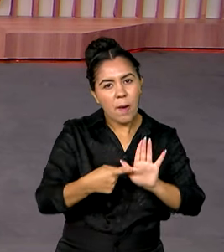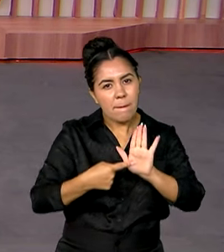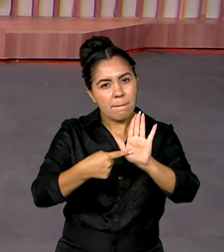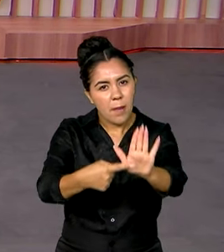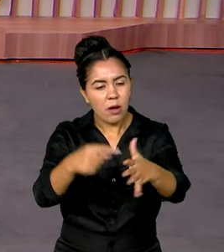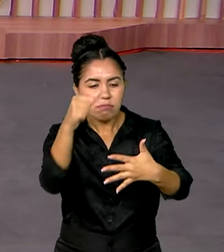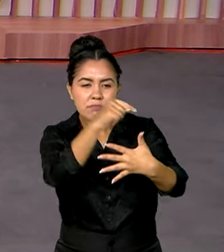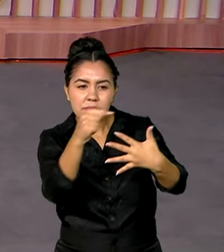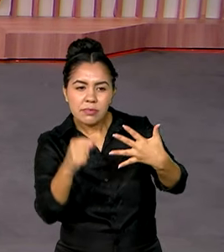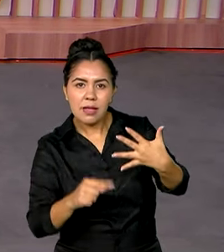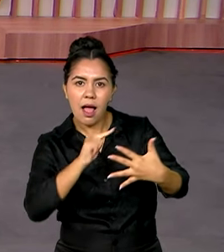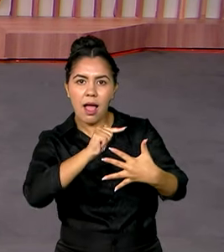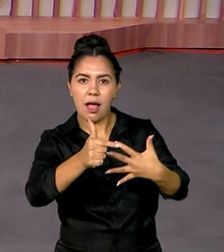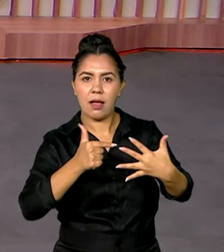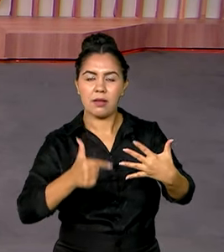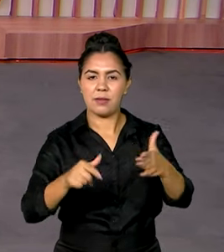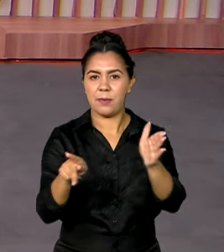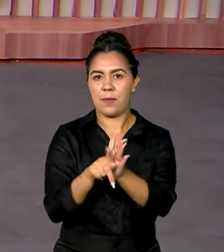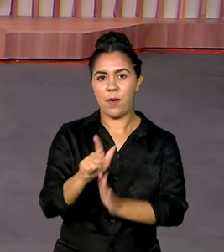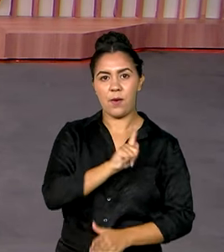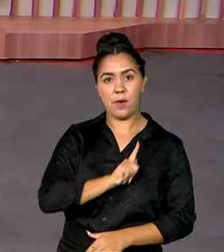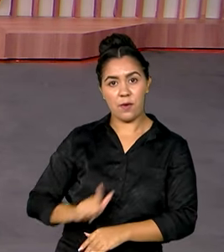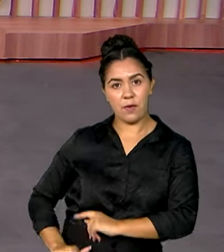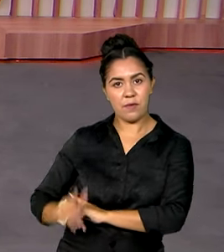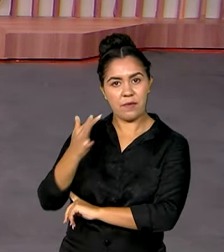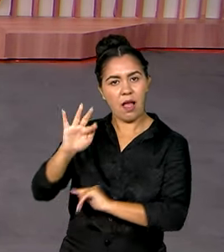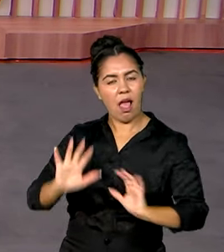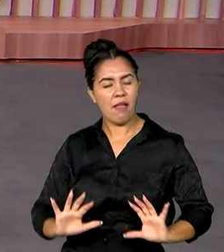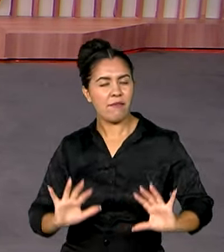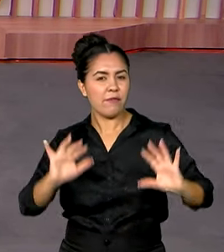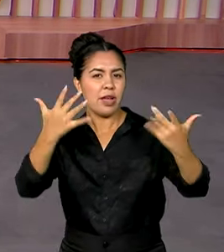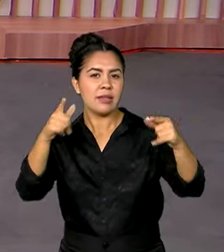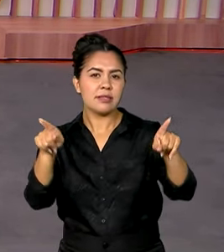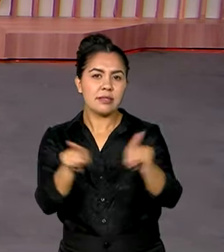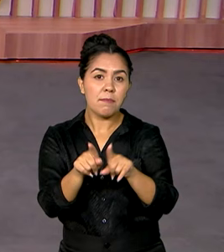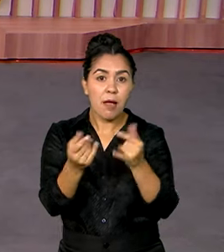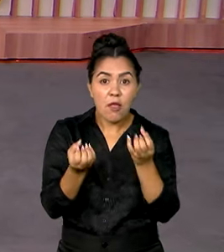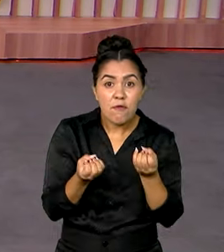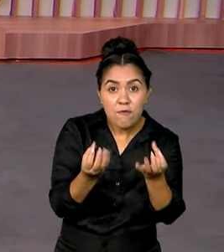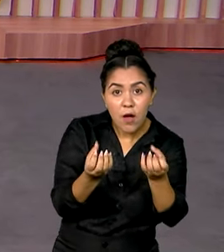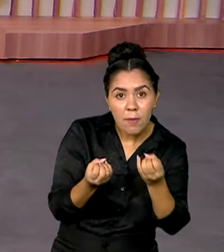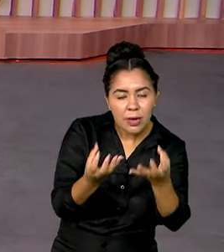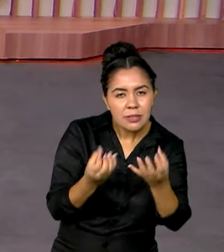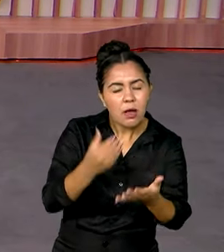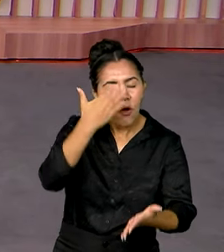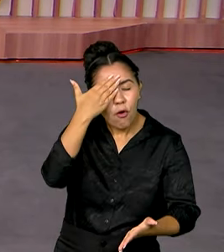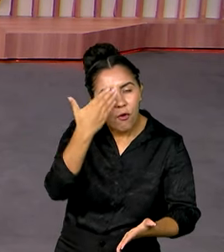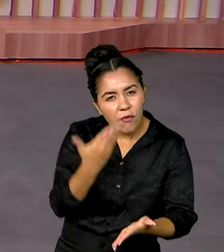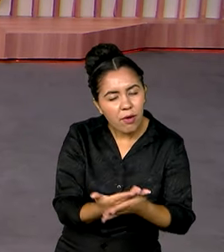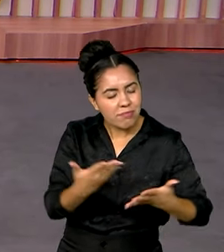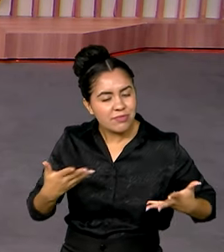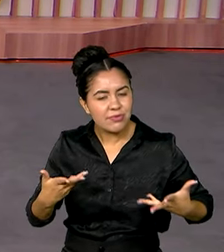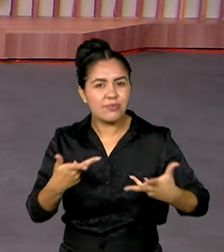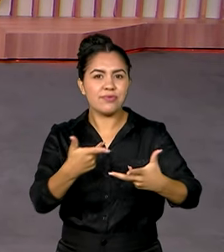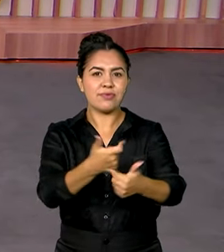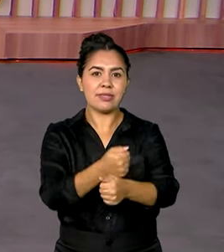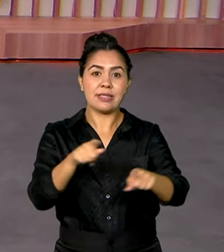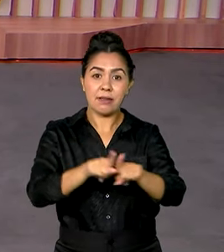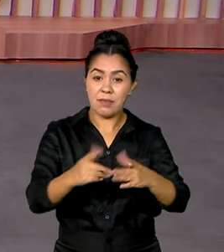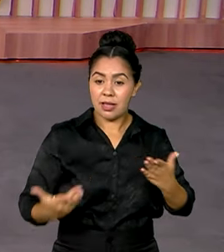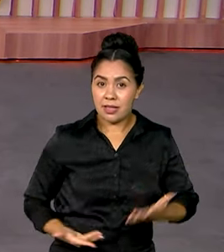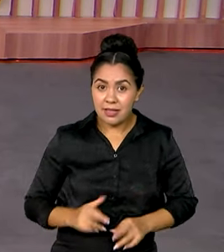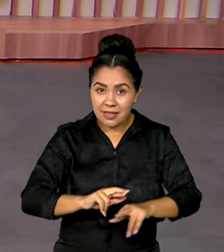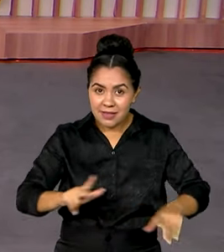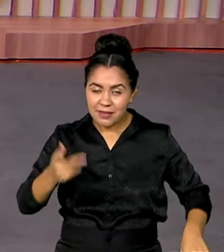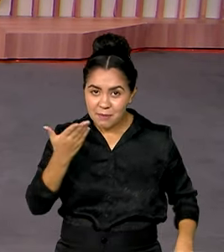todas as ações do governo federal, eventos ao vivo, informação confiável e de qualidade, prestação de serviços